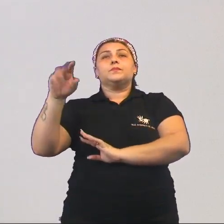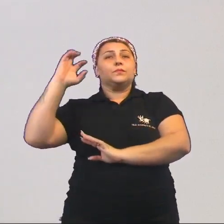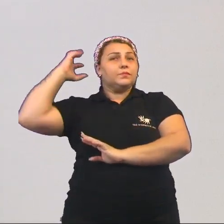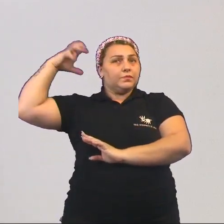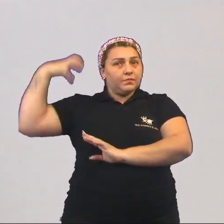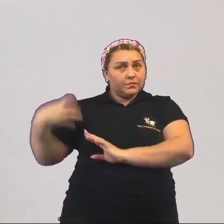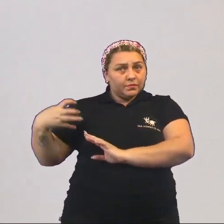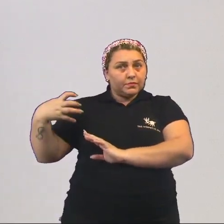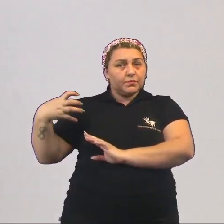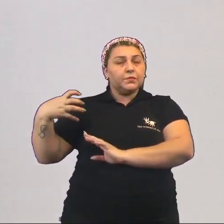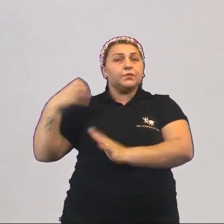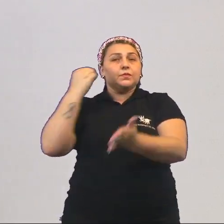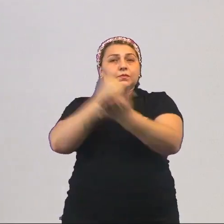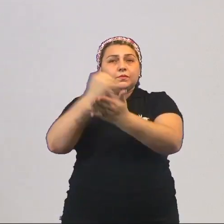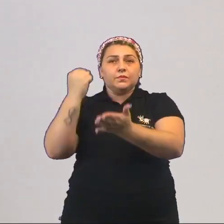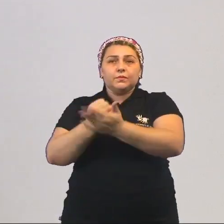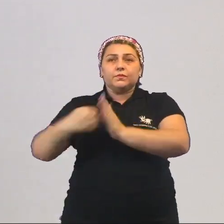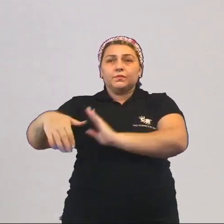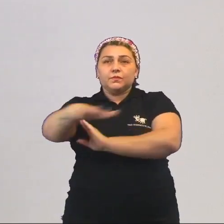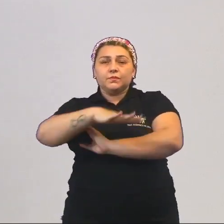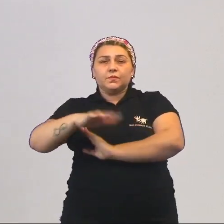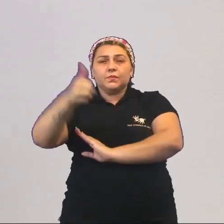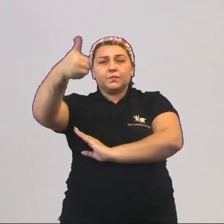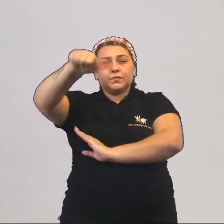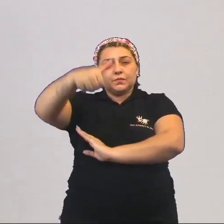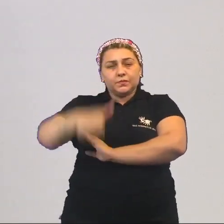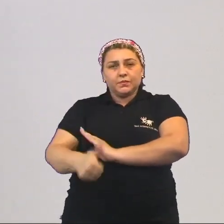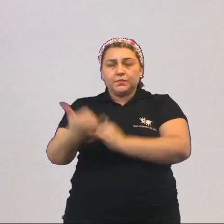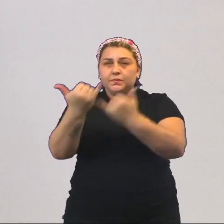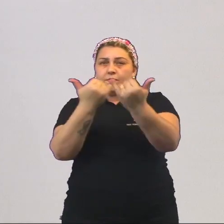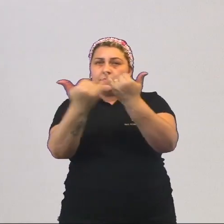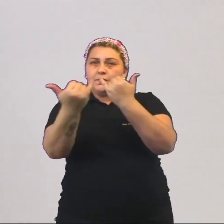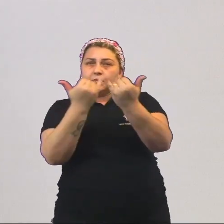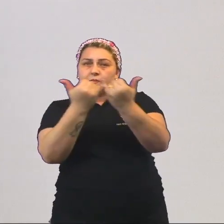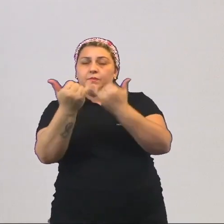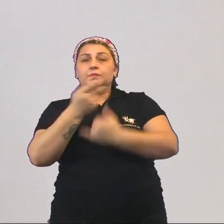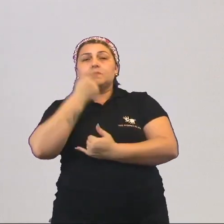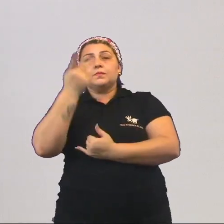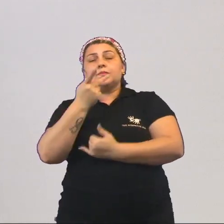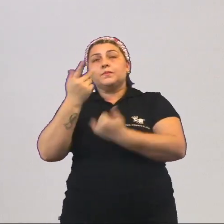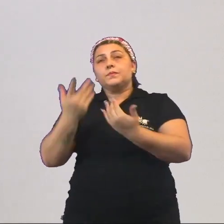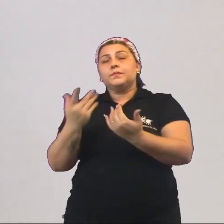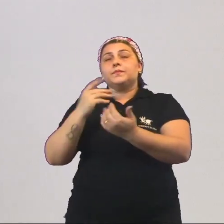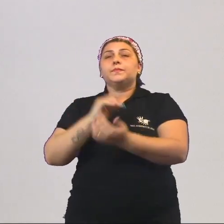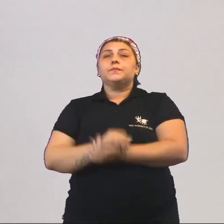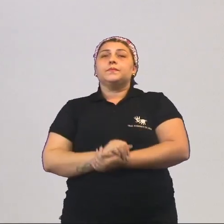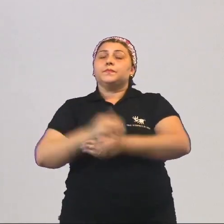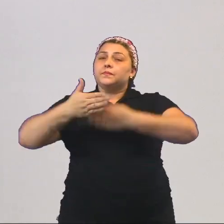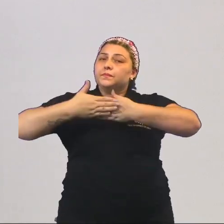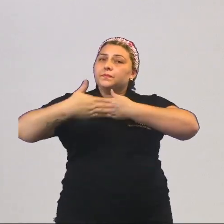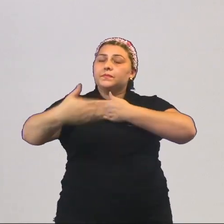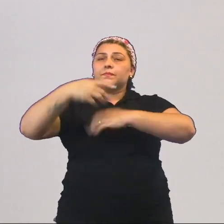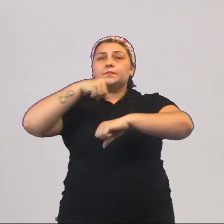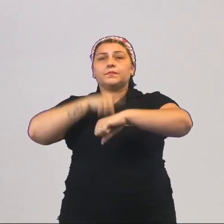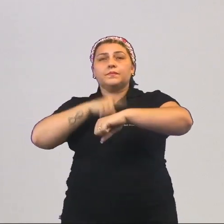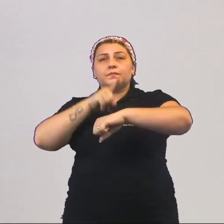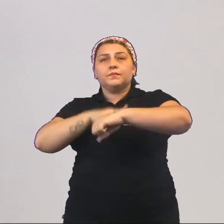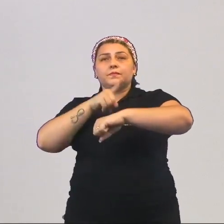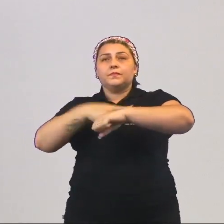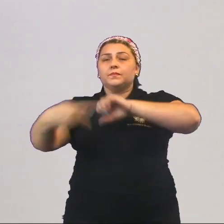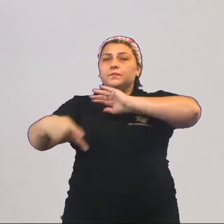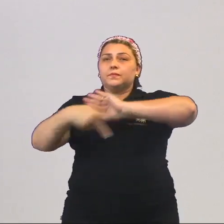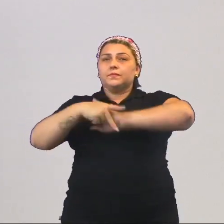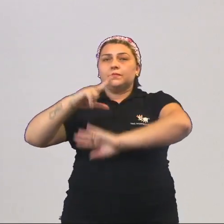obra do contrato social, ele tem uma análise bastante semelhante. Ele disse o seguinte, a partir do momento em que a